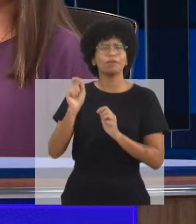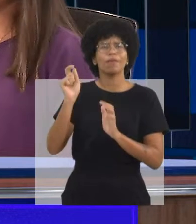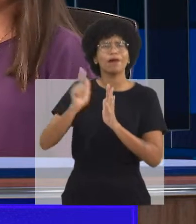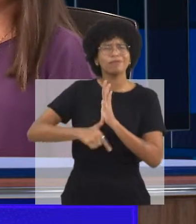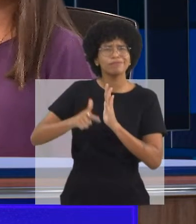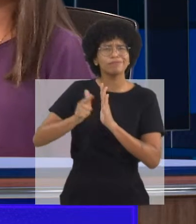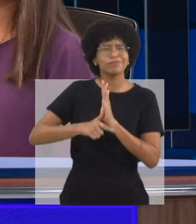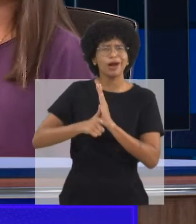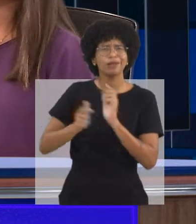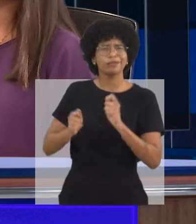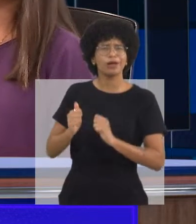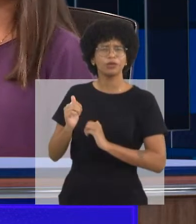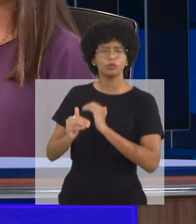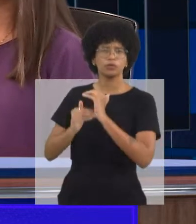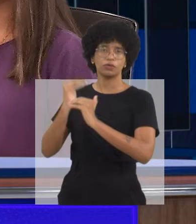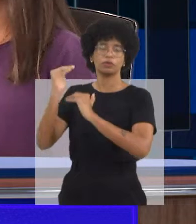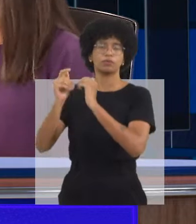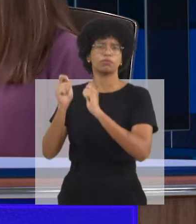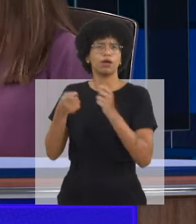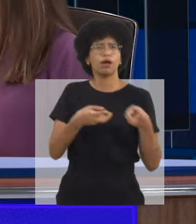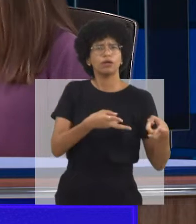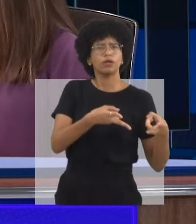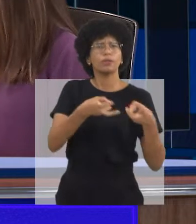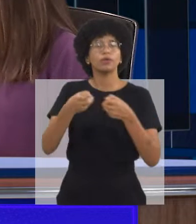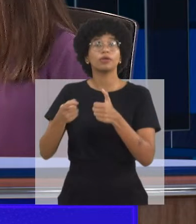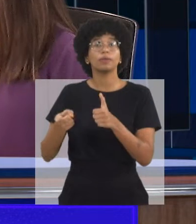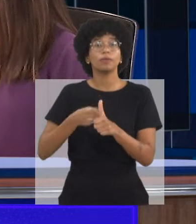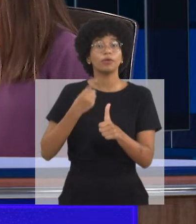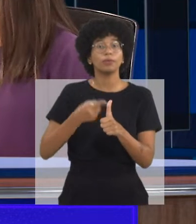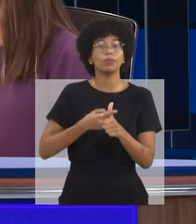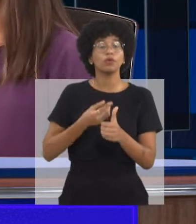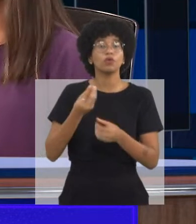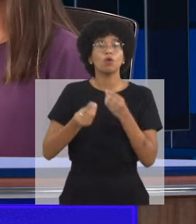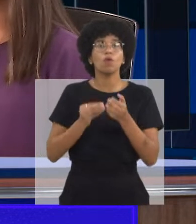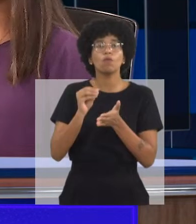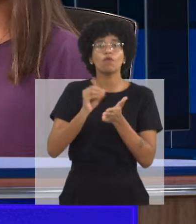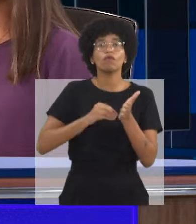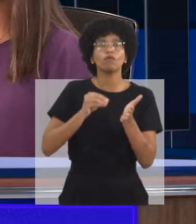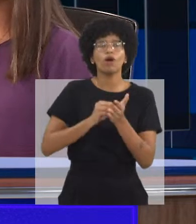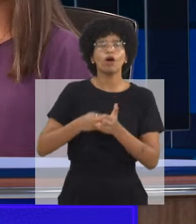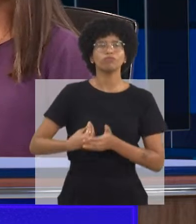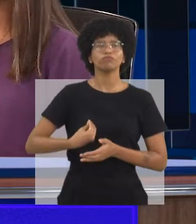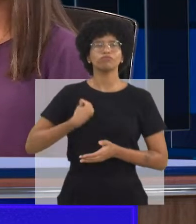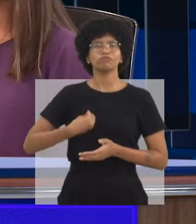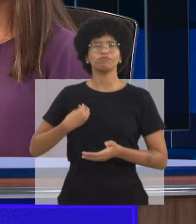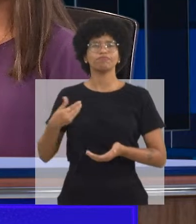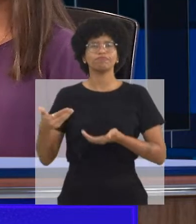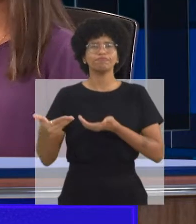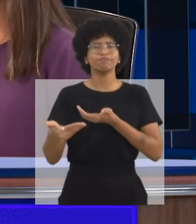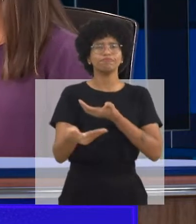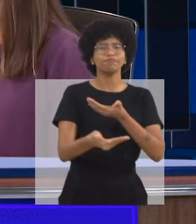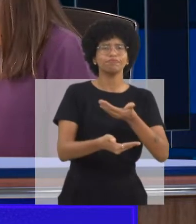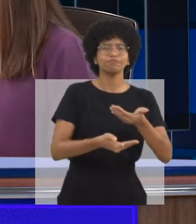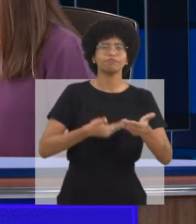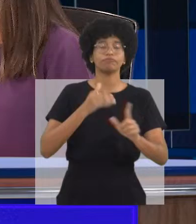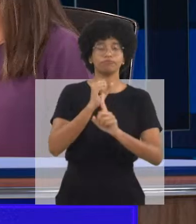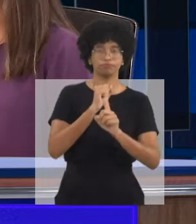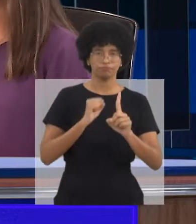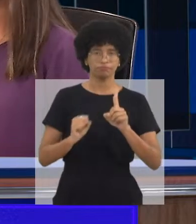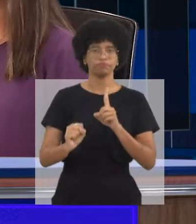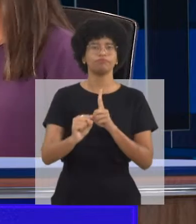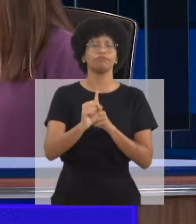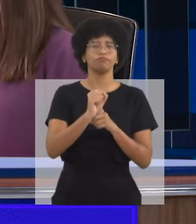identificados a atraso nesse desenvolvimento. Foi se observando, primeiro, pela